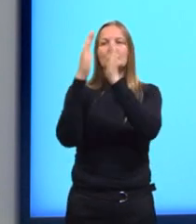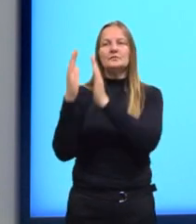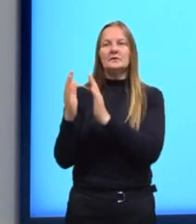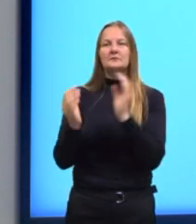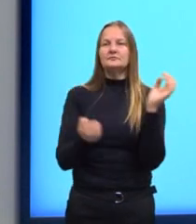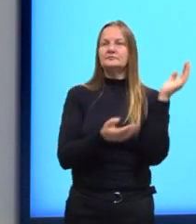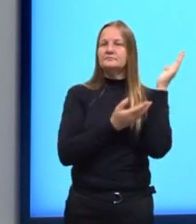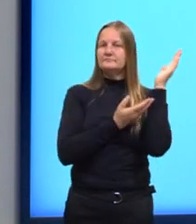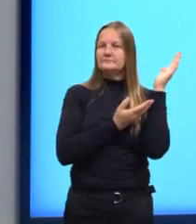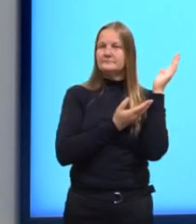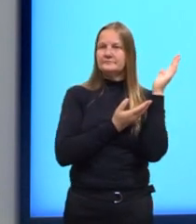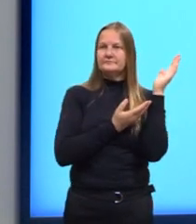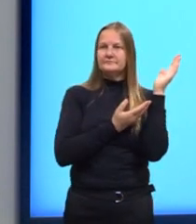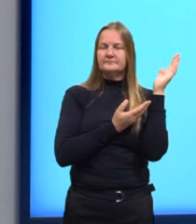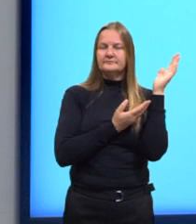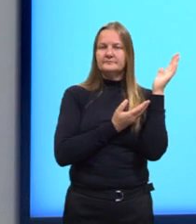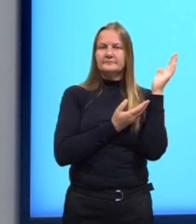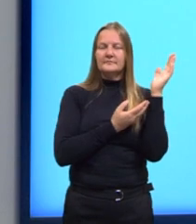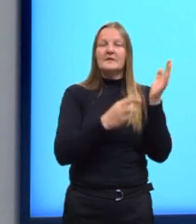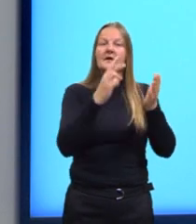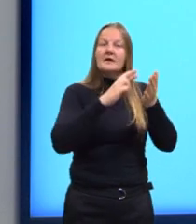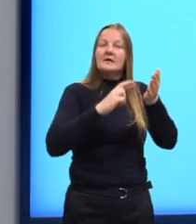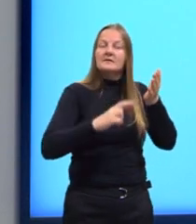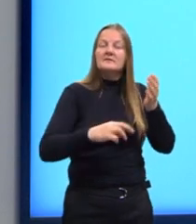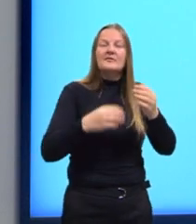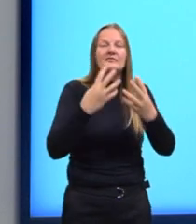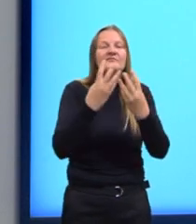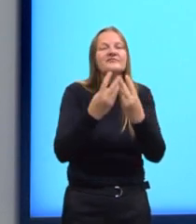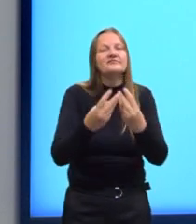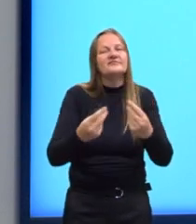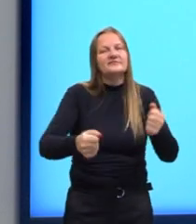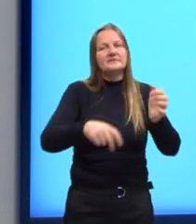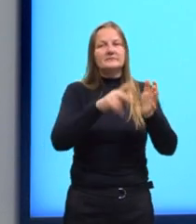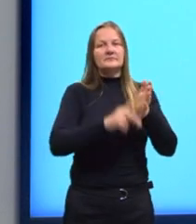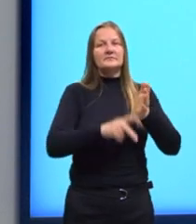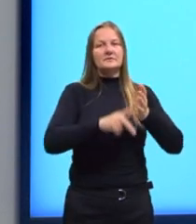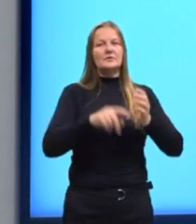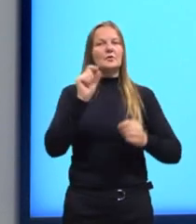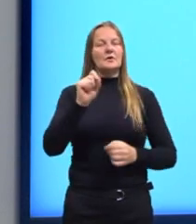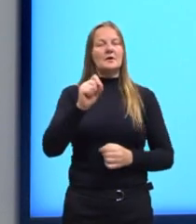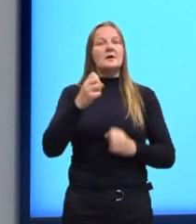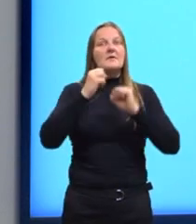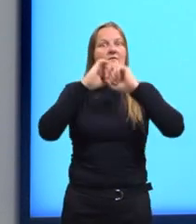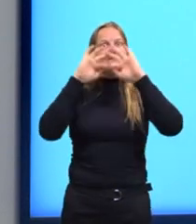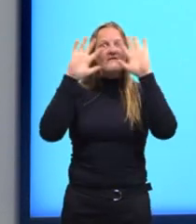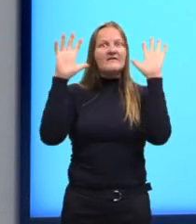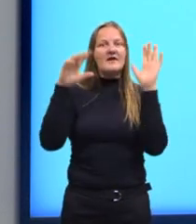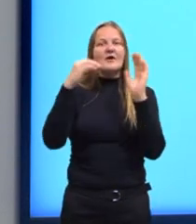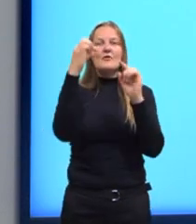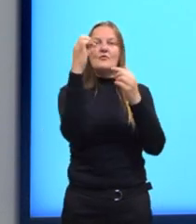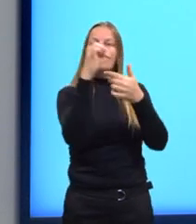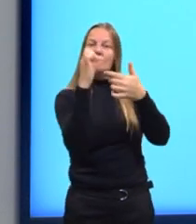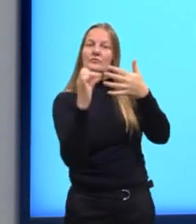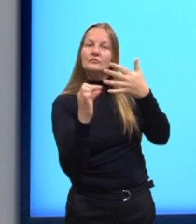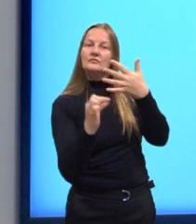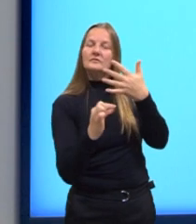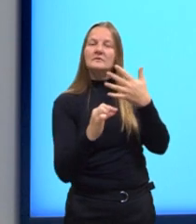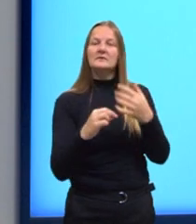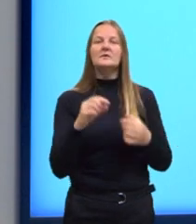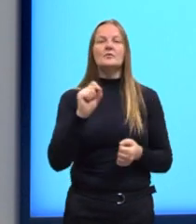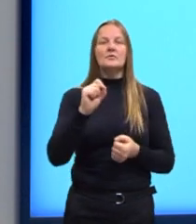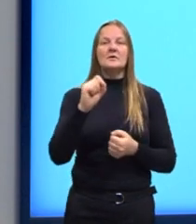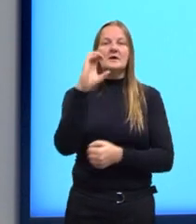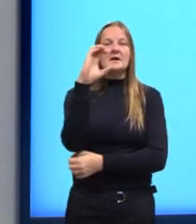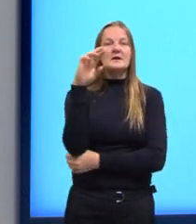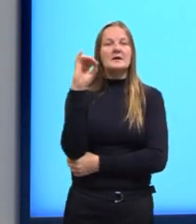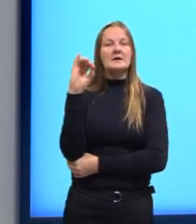que a redação não se perca no planejamento, é fundamental compreender seus critérios de avaliação. Além